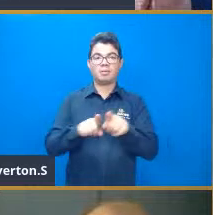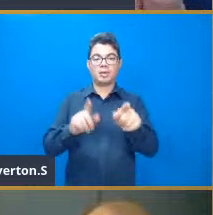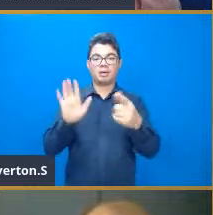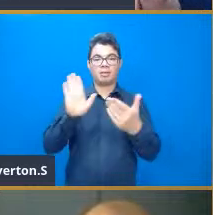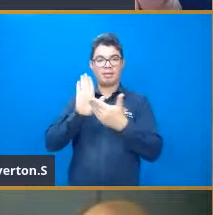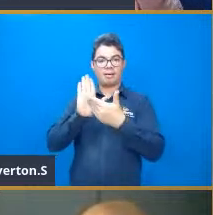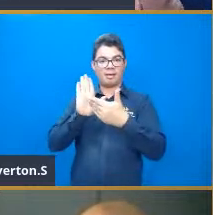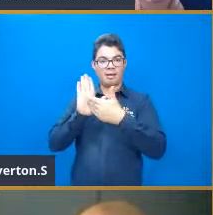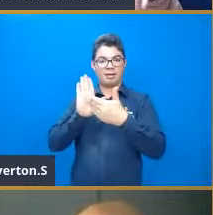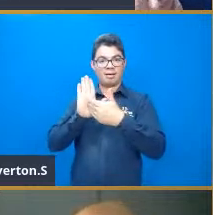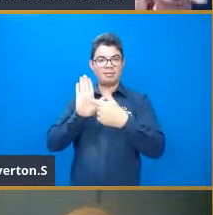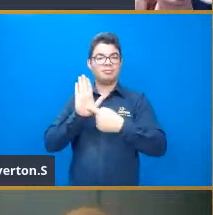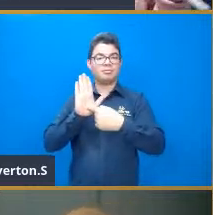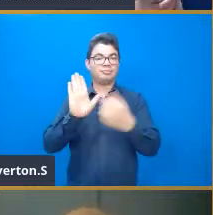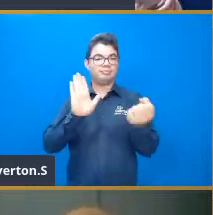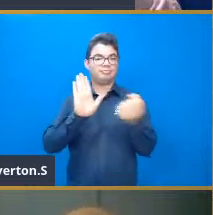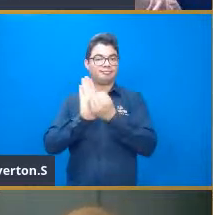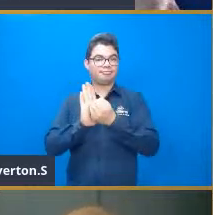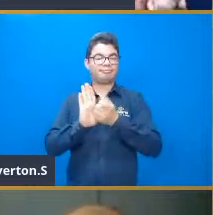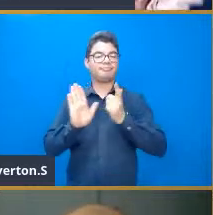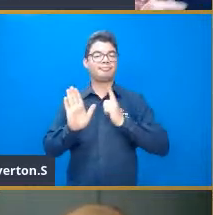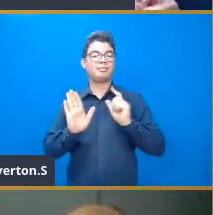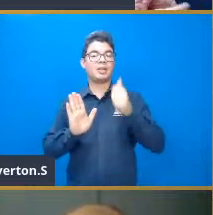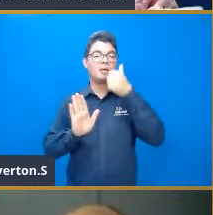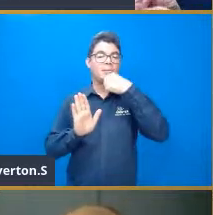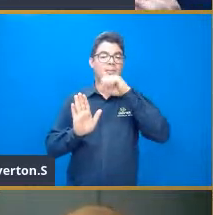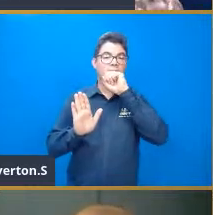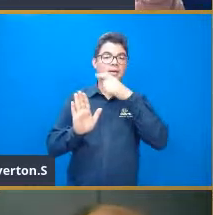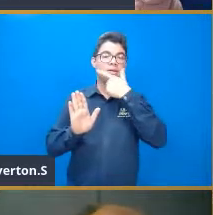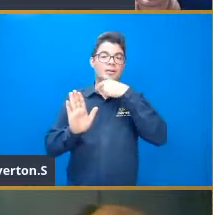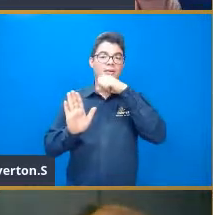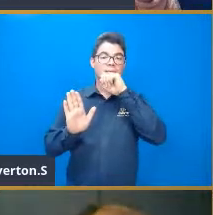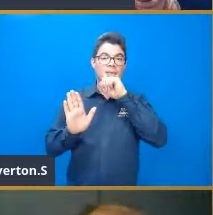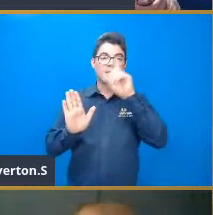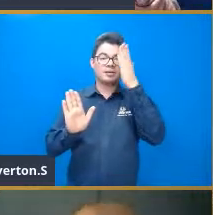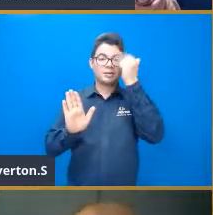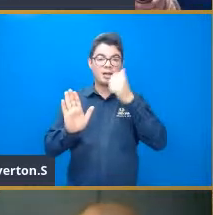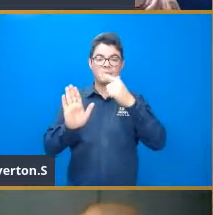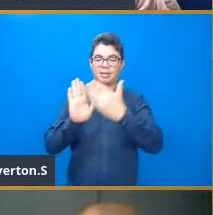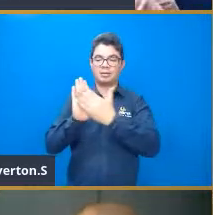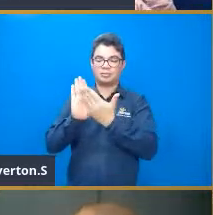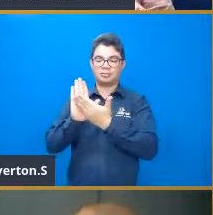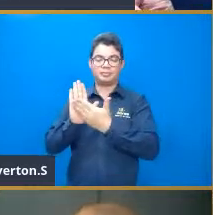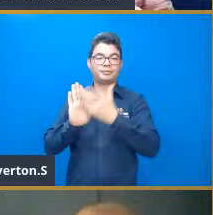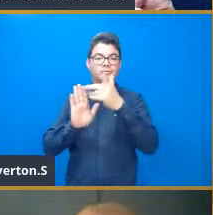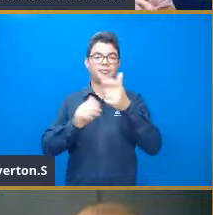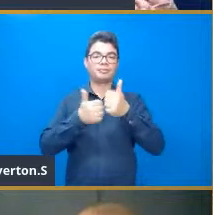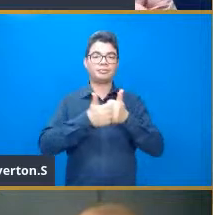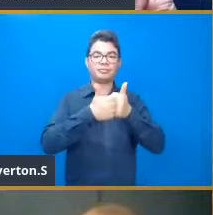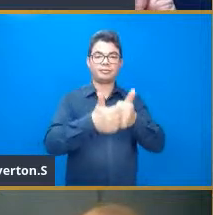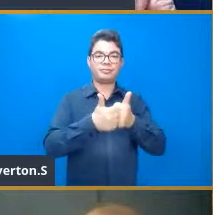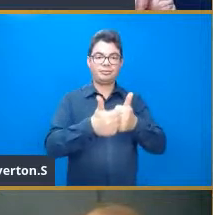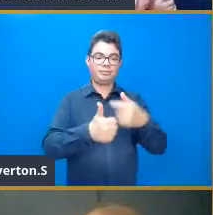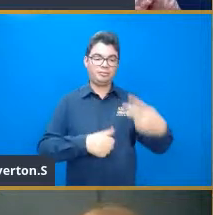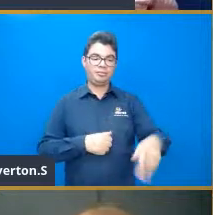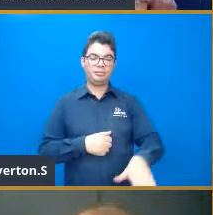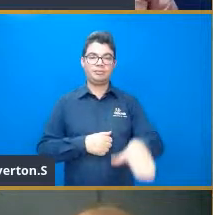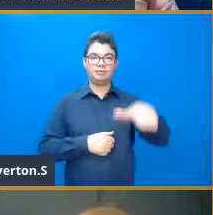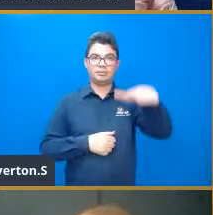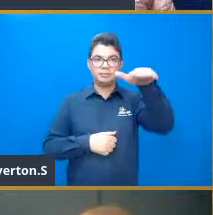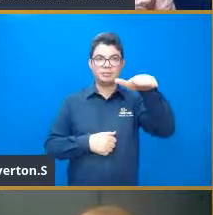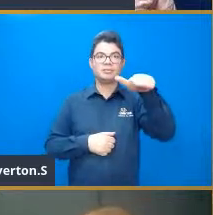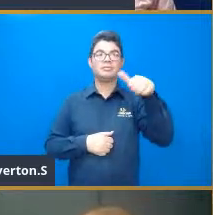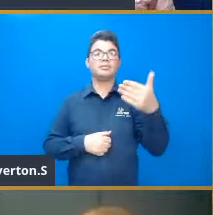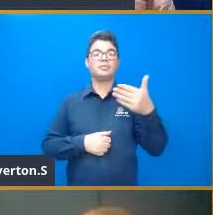de... Quando você... Quem é mãe, quem é pai, sabe, né? Tem aquela carteirinha de acompanhamento da criança, né? Do